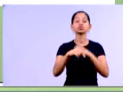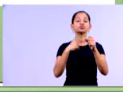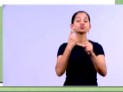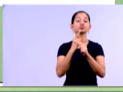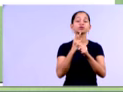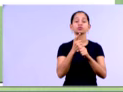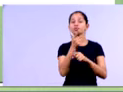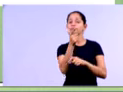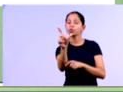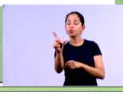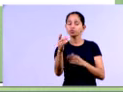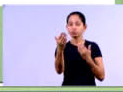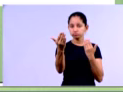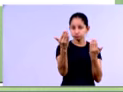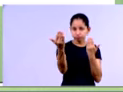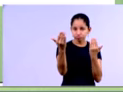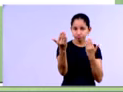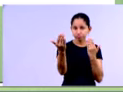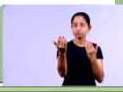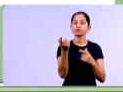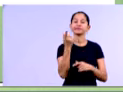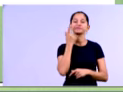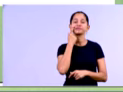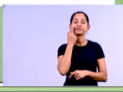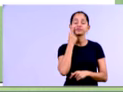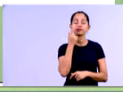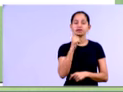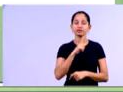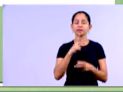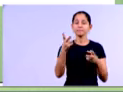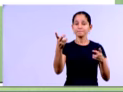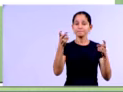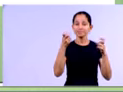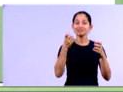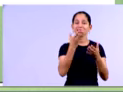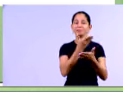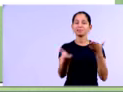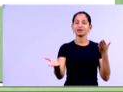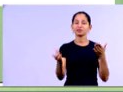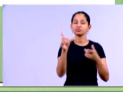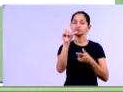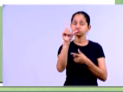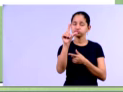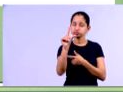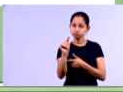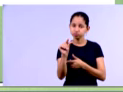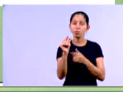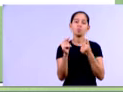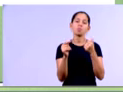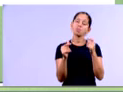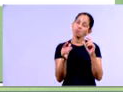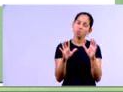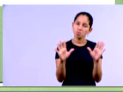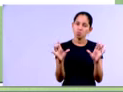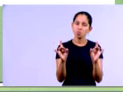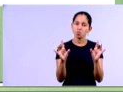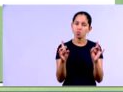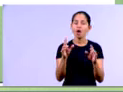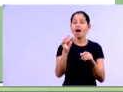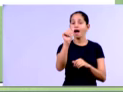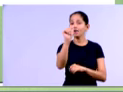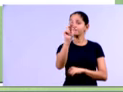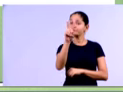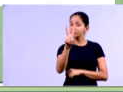outro, de 2012 para 2013, nota que a conta caiu, né, na análise vertical. Então,